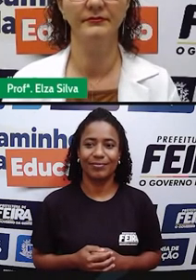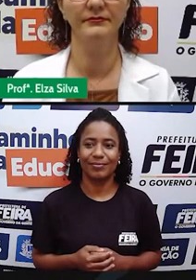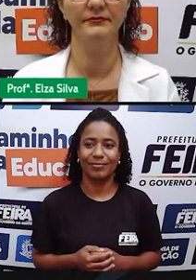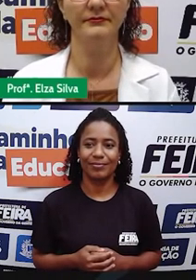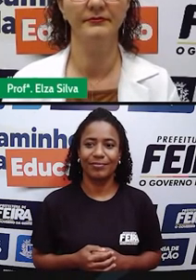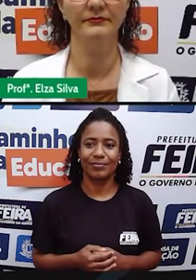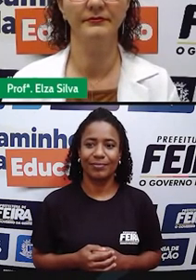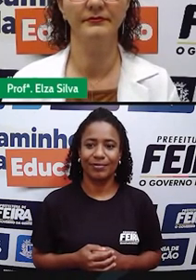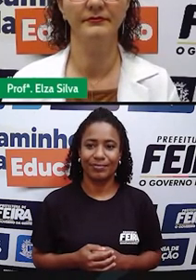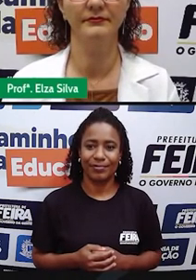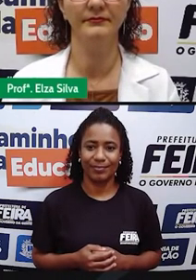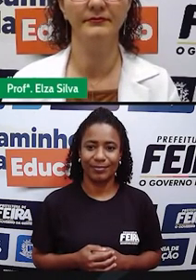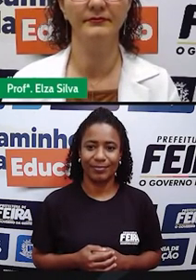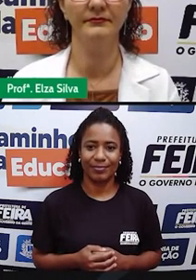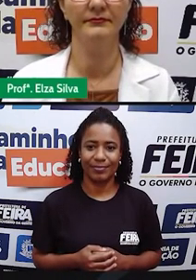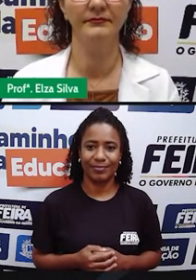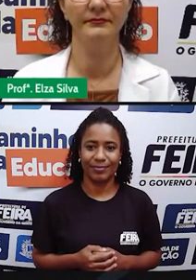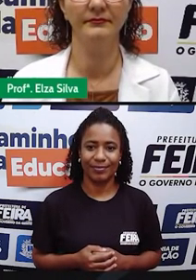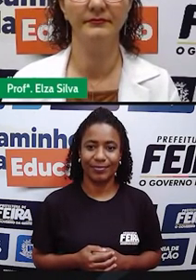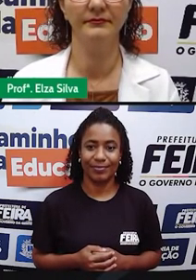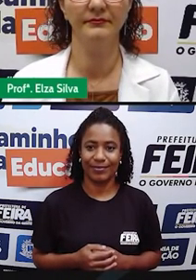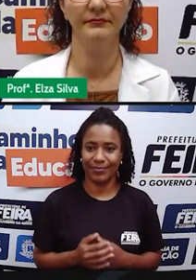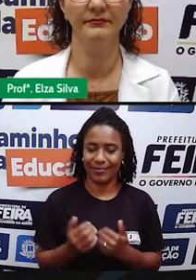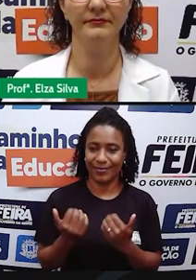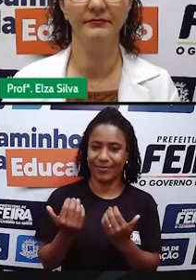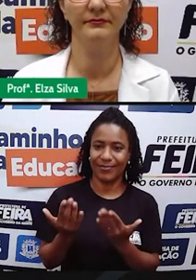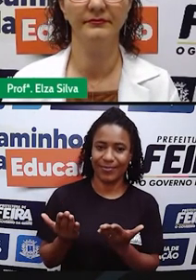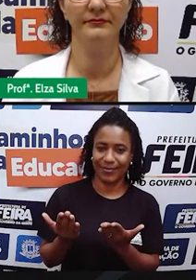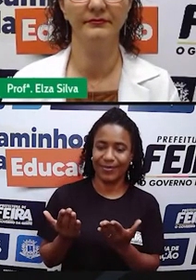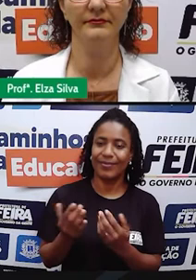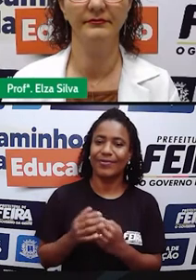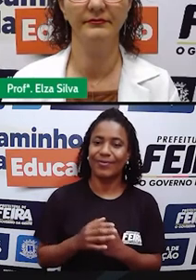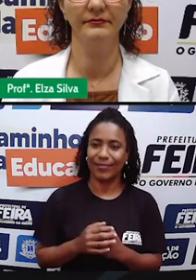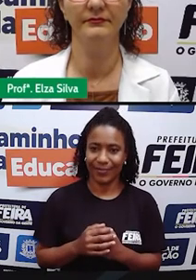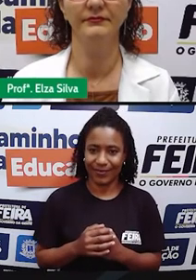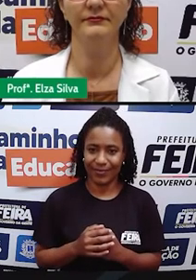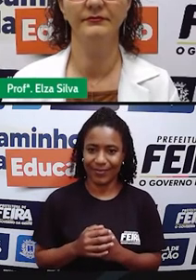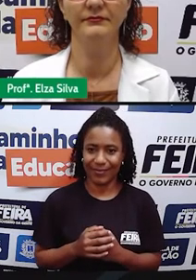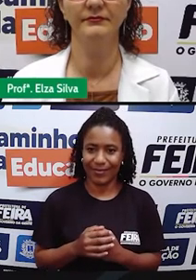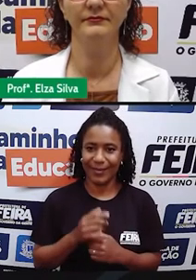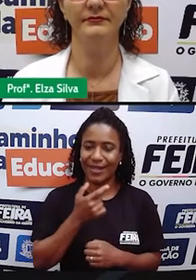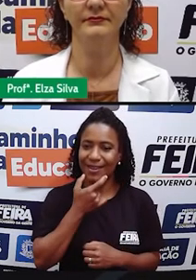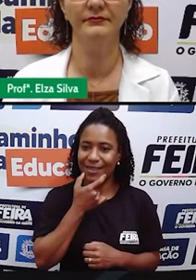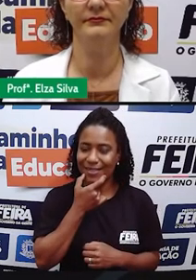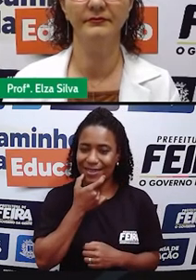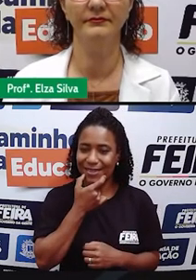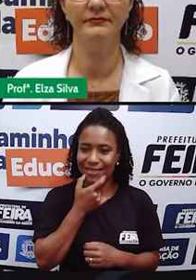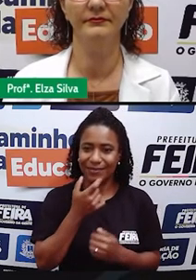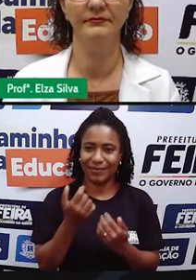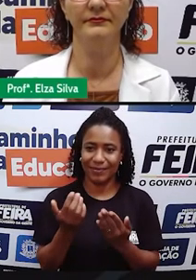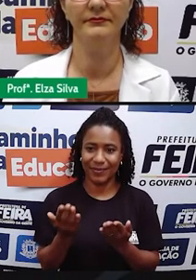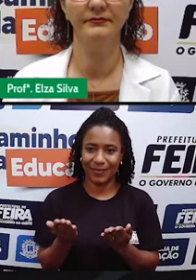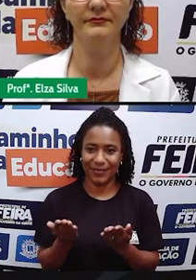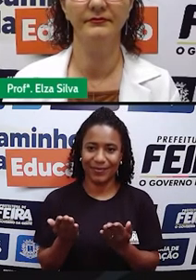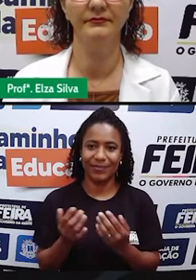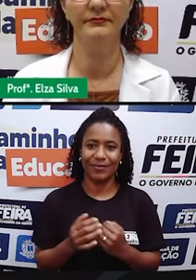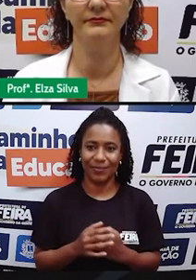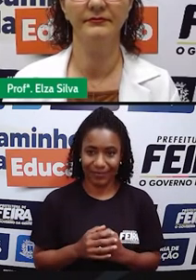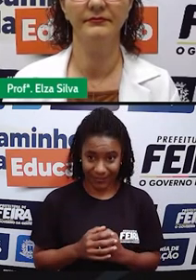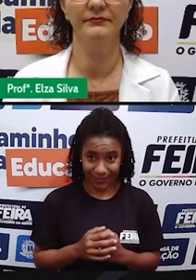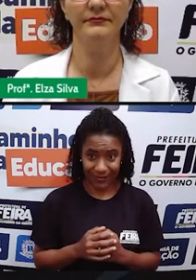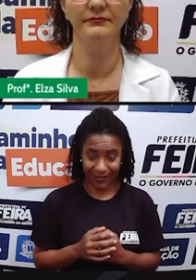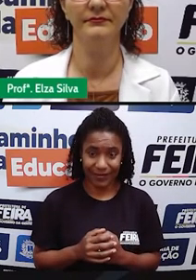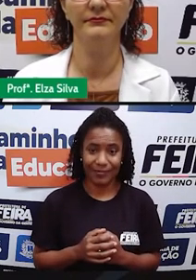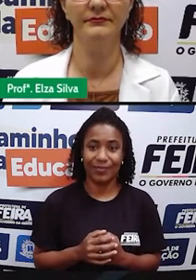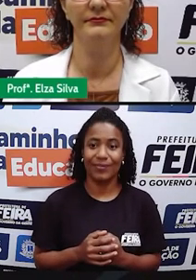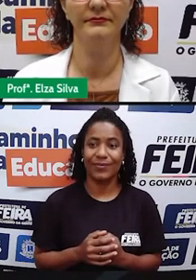Hoje, we have a ticket from Andrew Bird. Andrew Bird